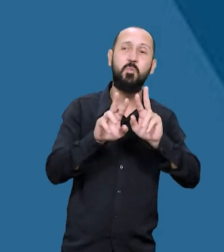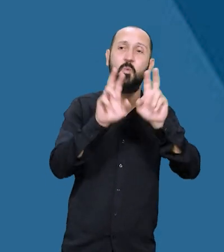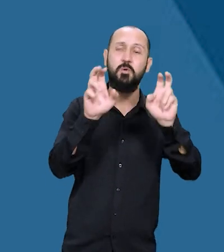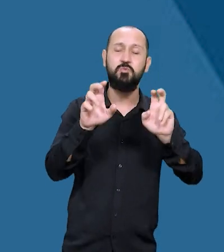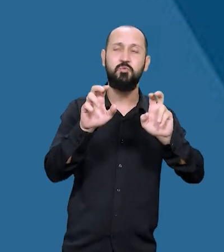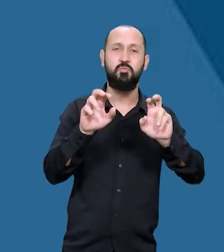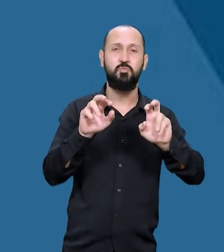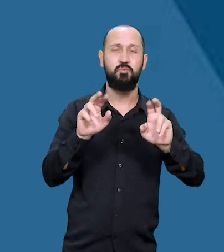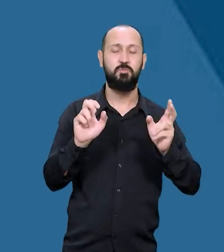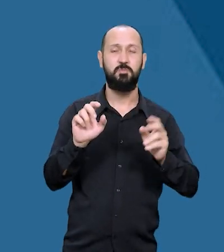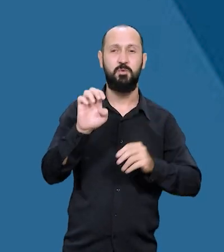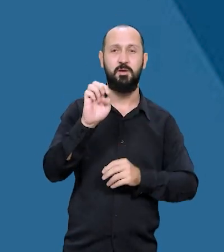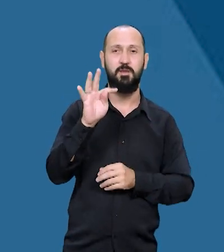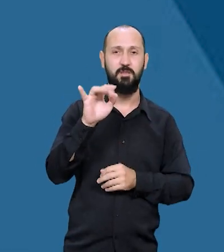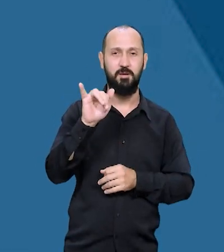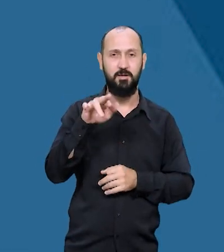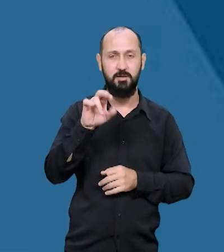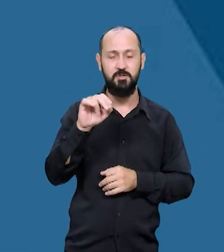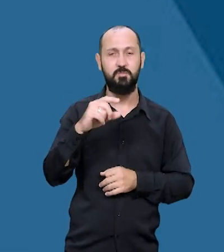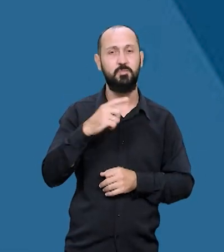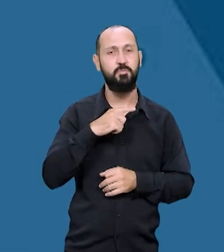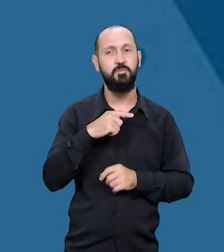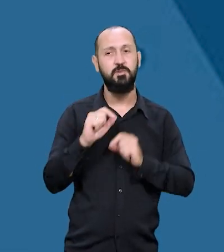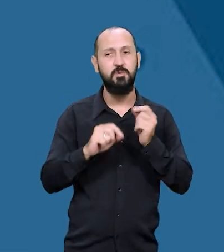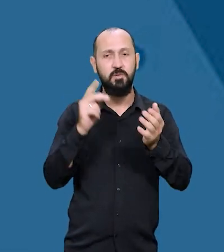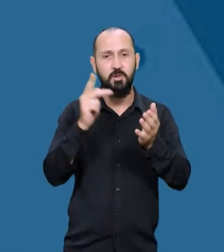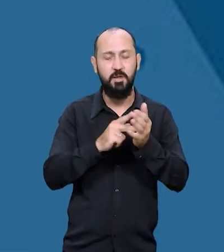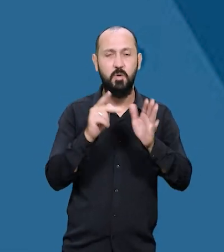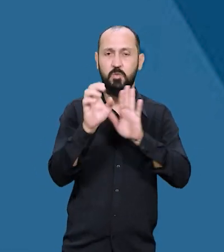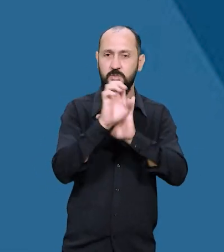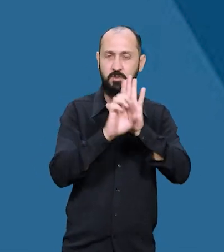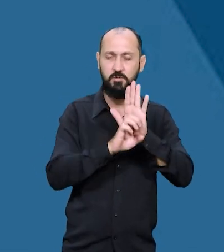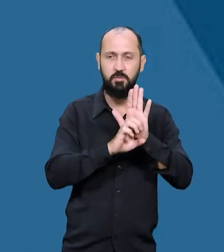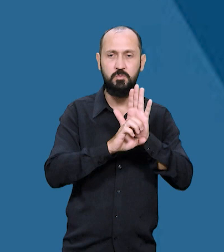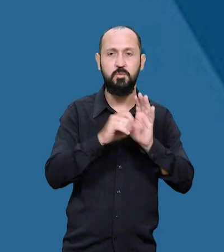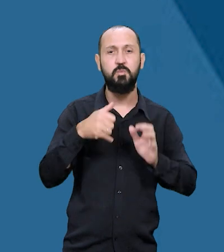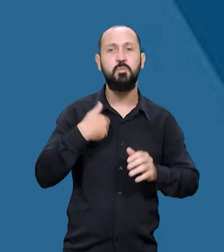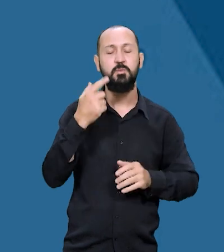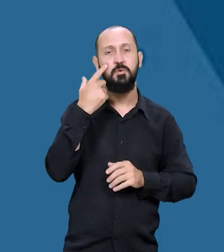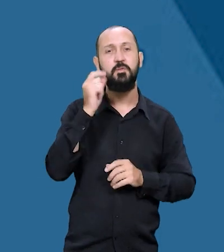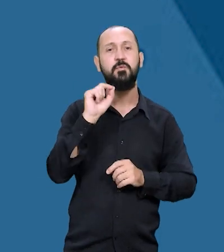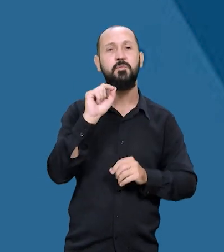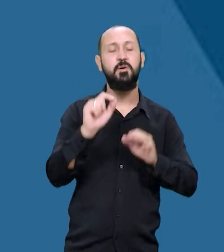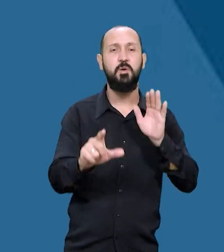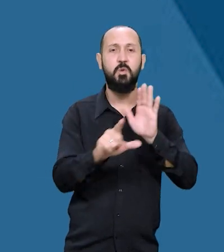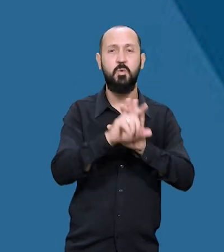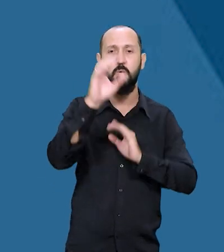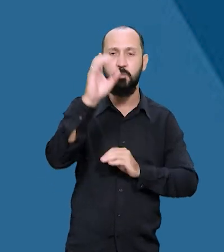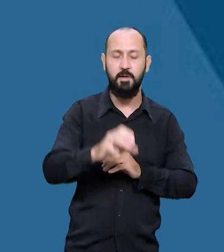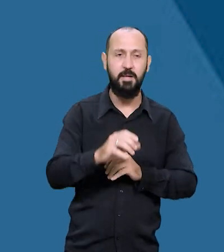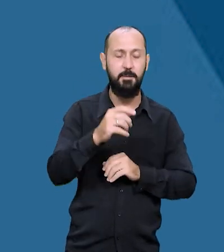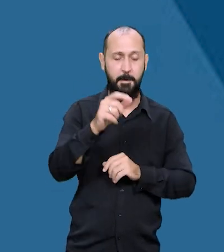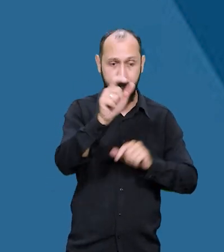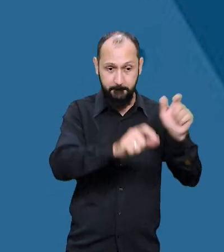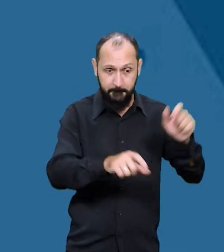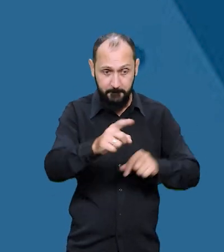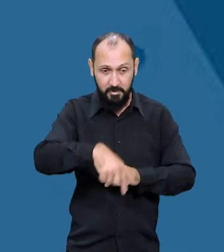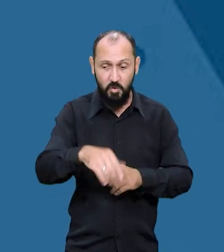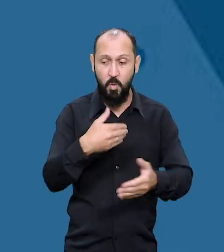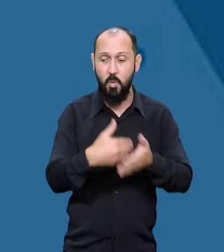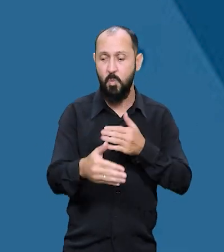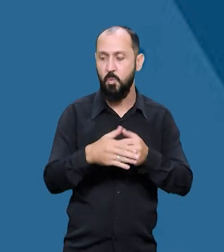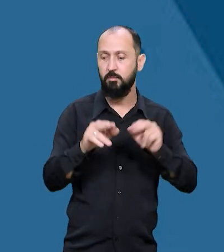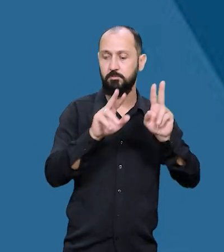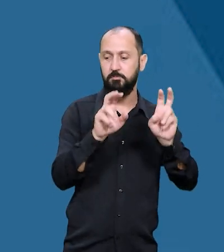etarismo. O que existe, por exemplo, é o Estatuto do Idoso, que prevê como crime a pessoa que, por qualquer